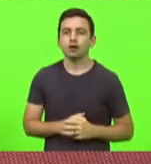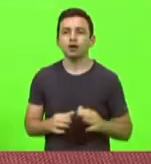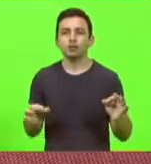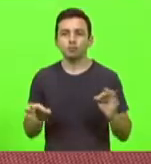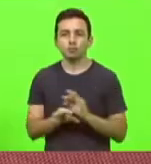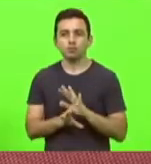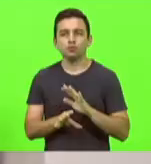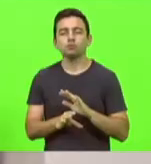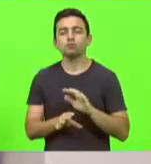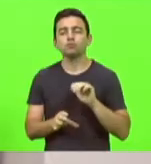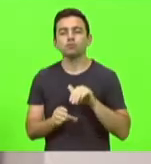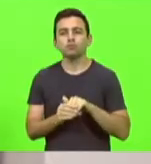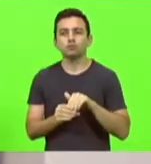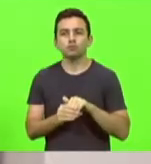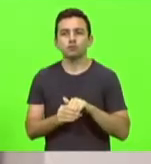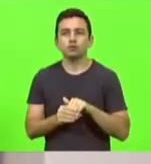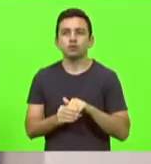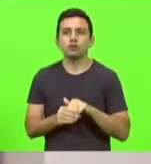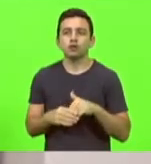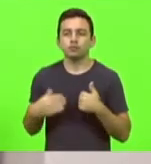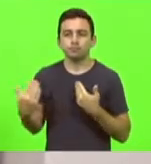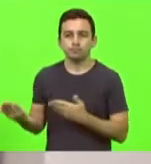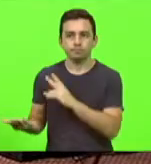votação, passo a palavra ao presidente.